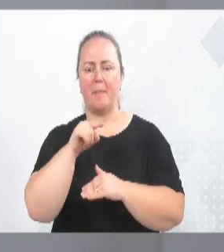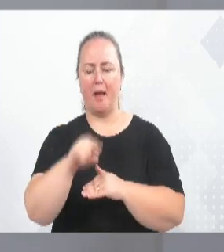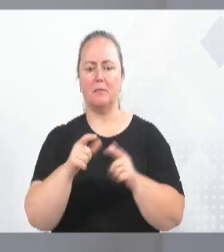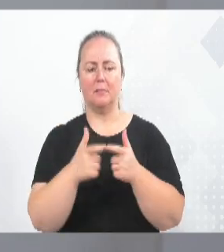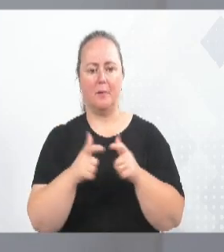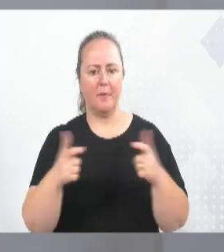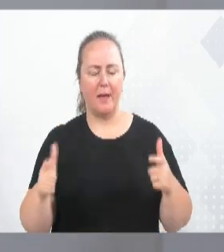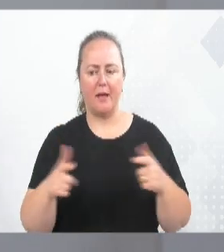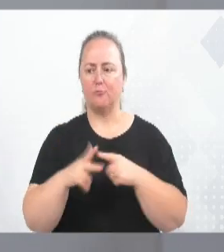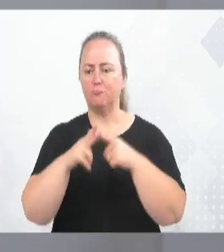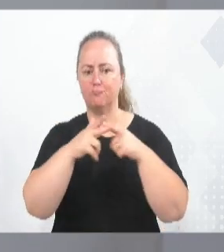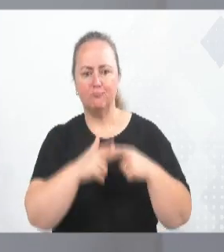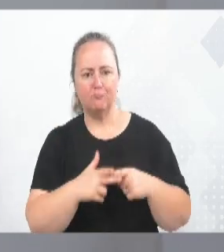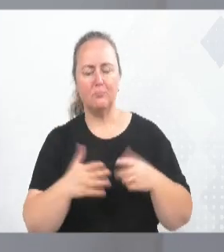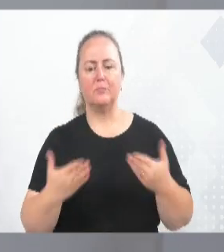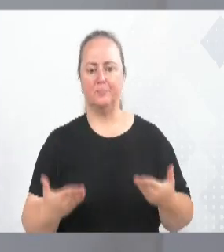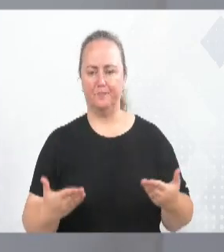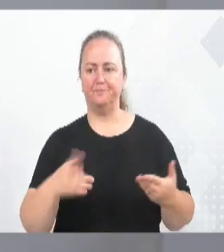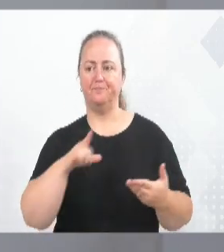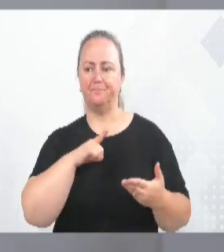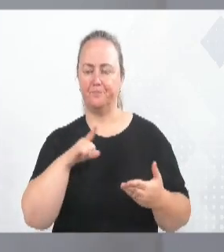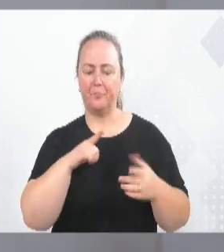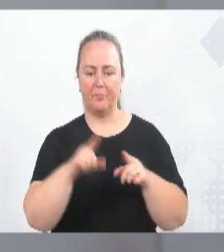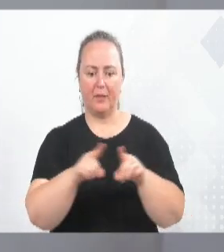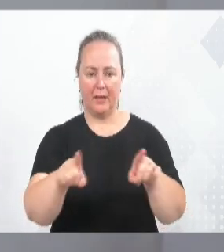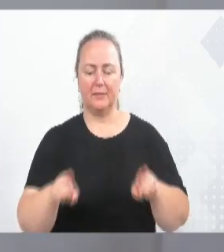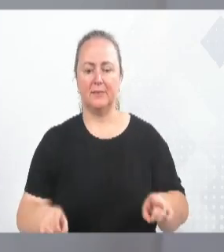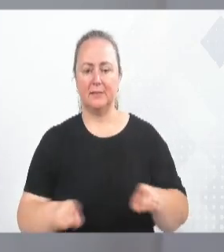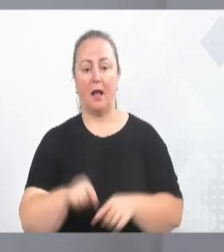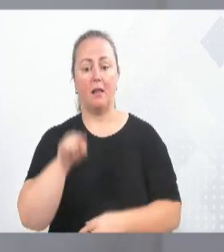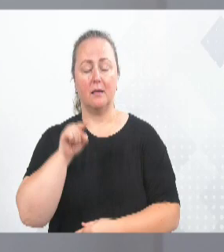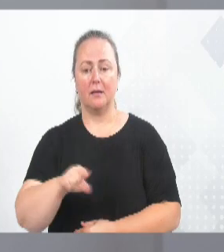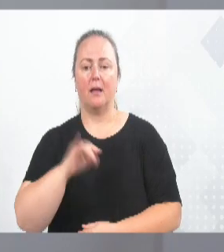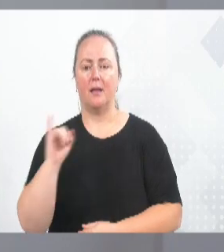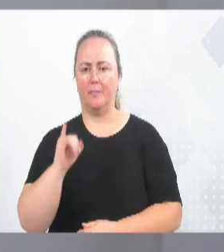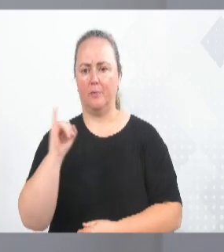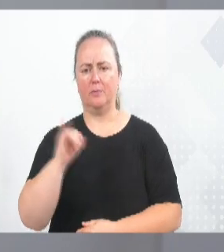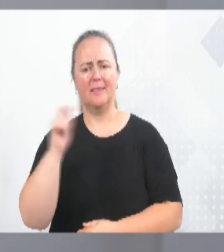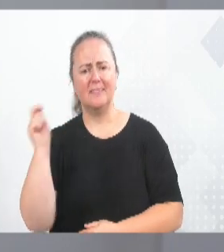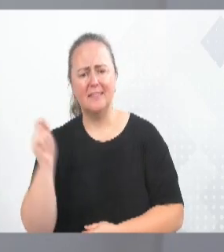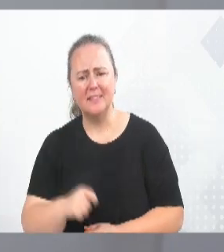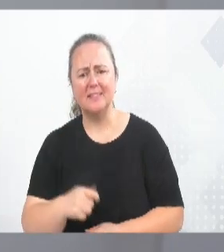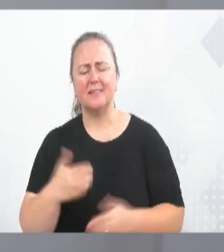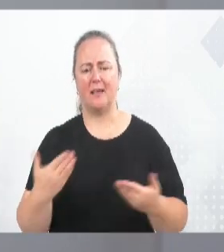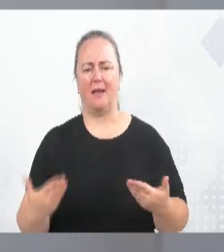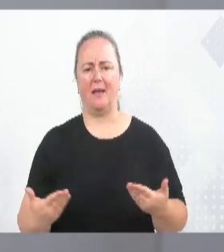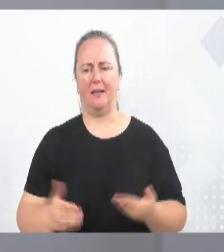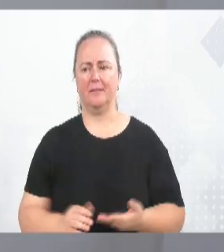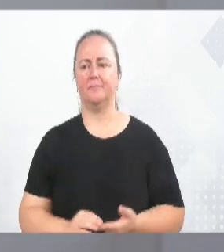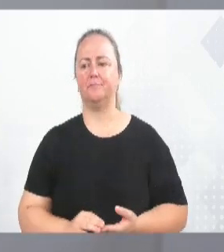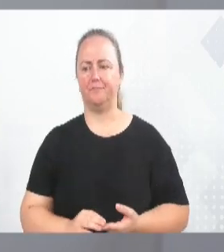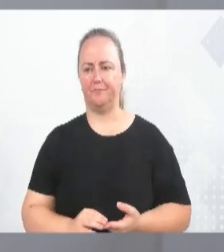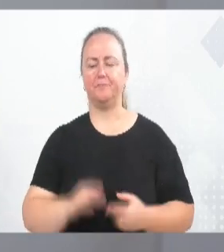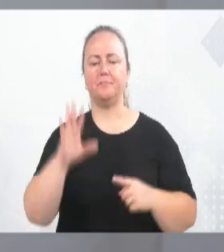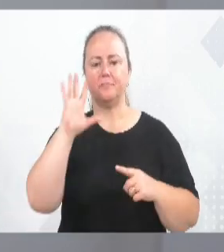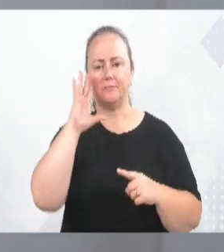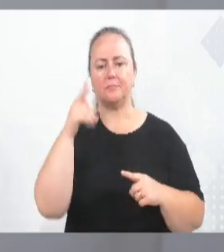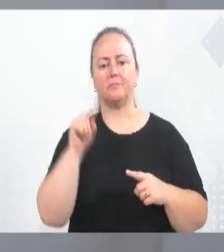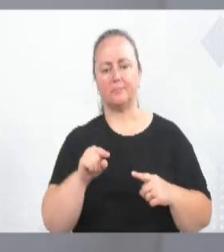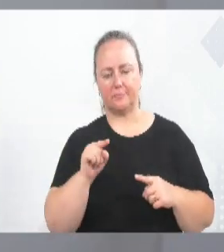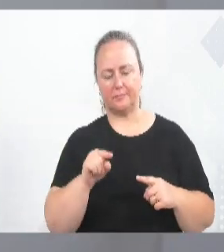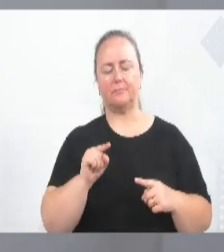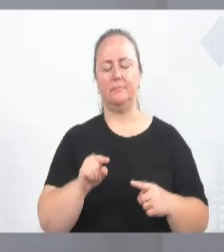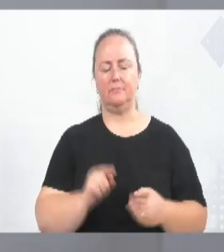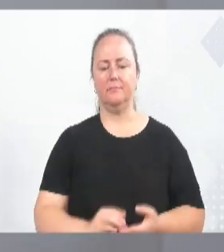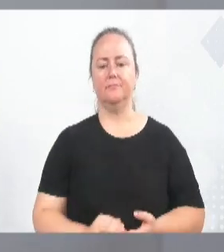feita a reforma, tem ali as salas. Isso que é importante. A gente pode fazer e dá para evoluir nesse sentido e resolver de uma vez por todas.